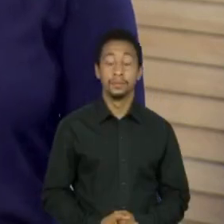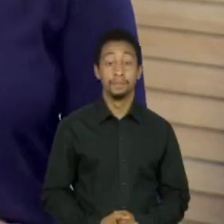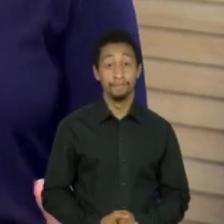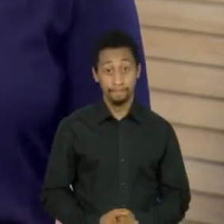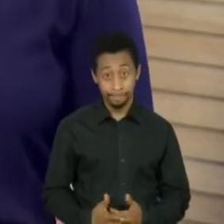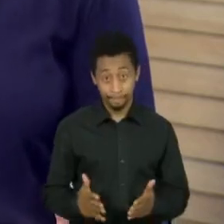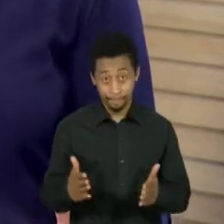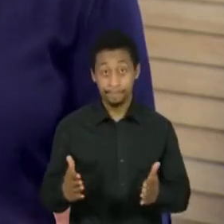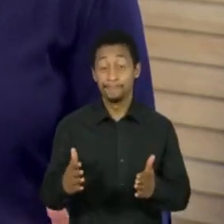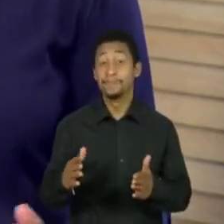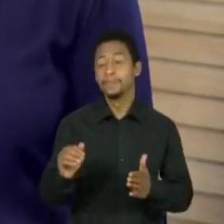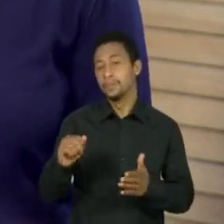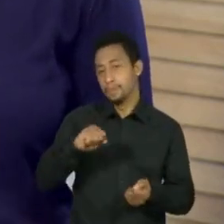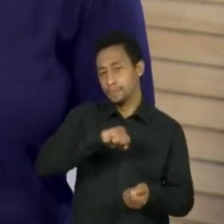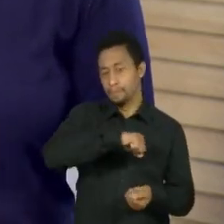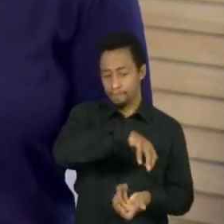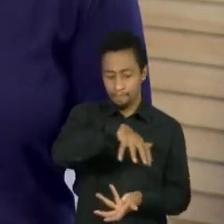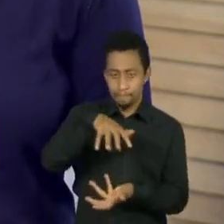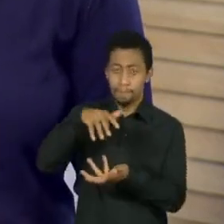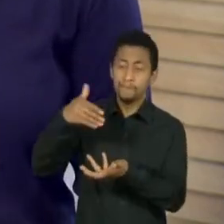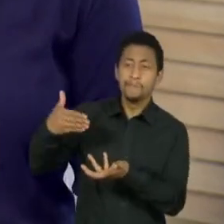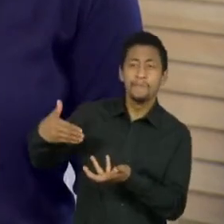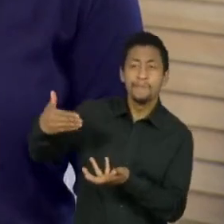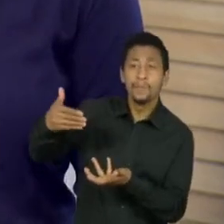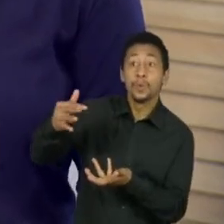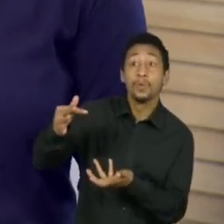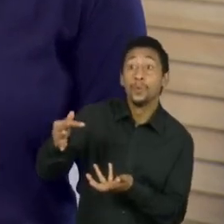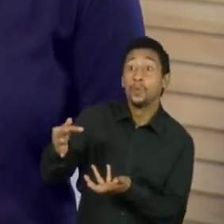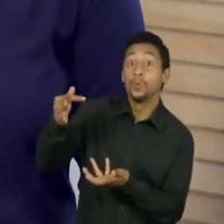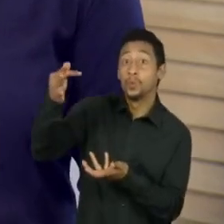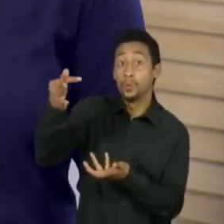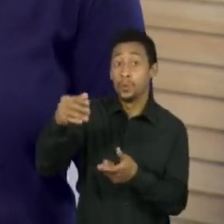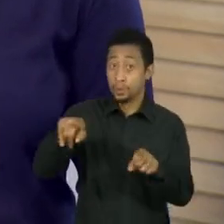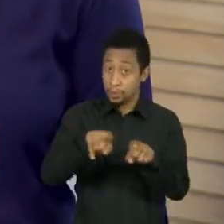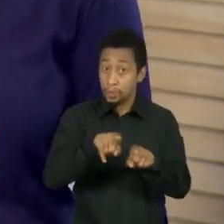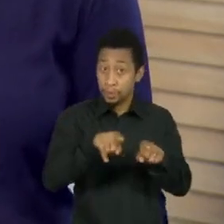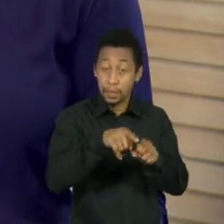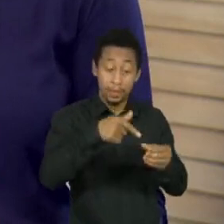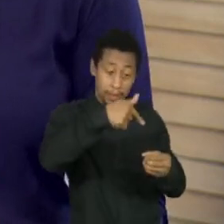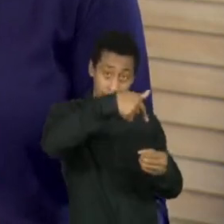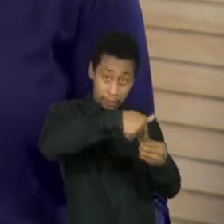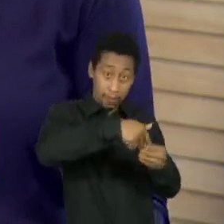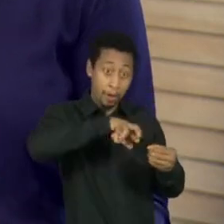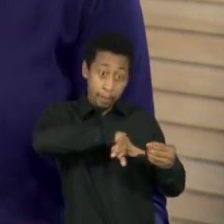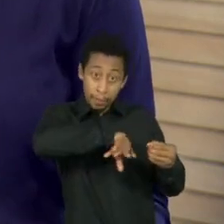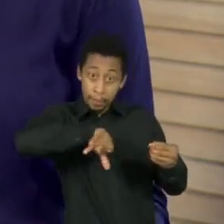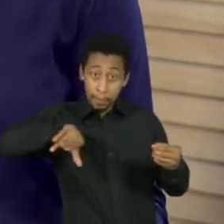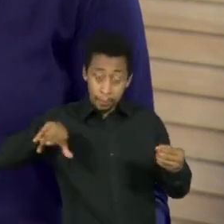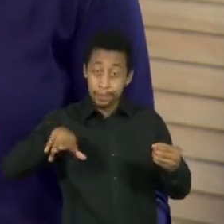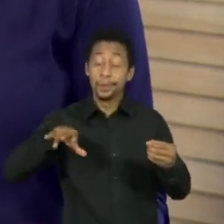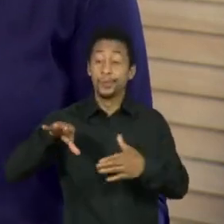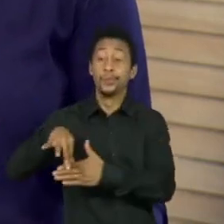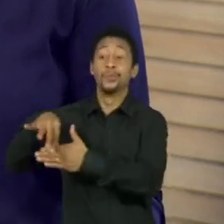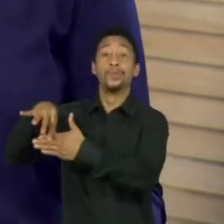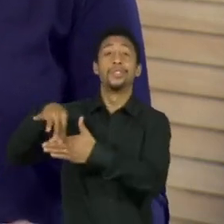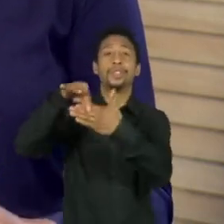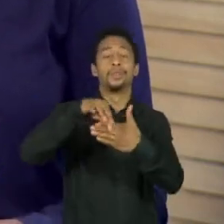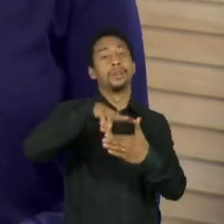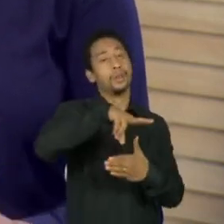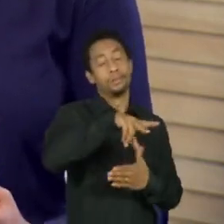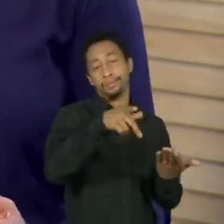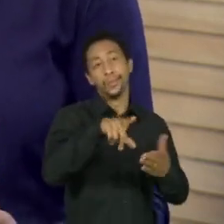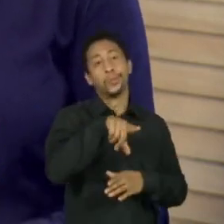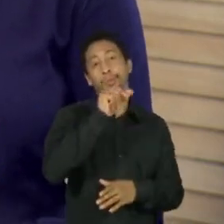Entre o futuro do planeta e os combustíveis fósseis, os líderes mundiais escolheram o petróleo. Depois de duas